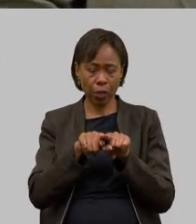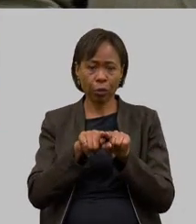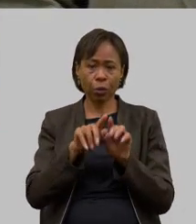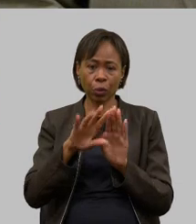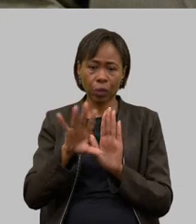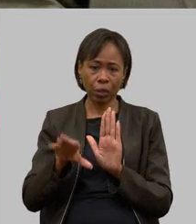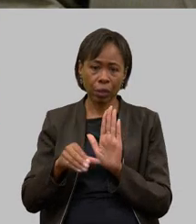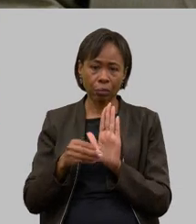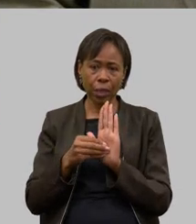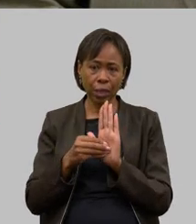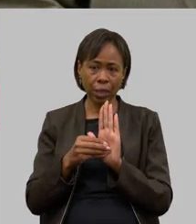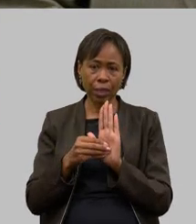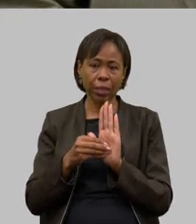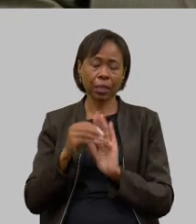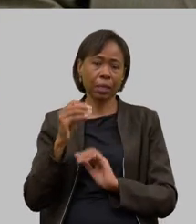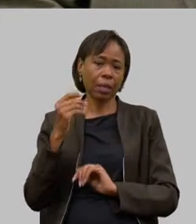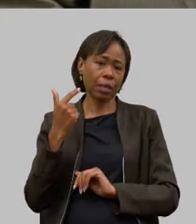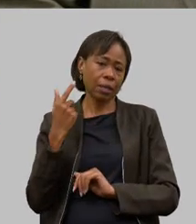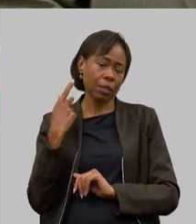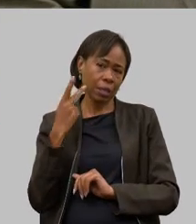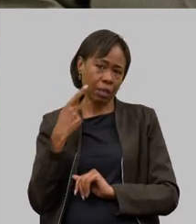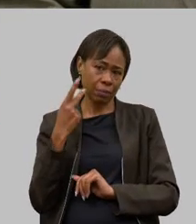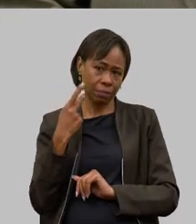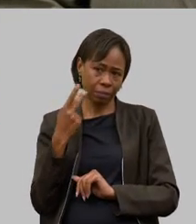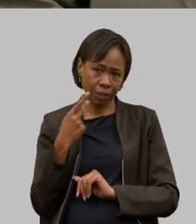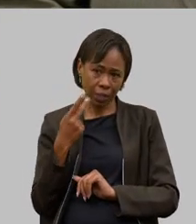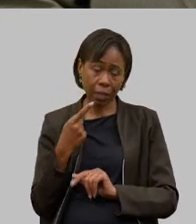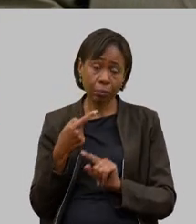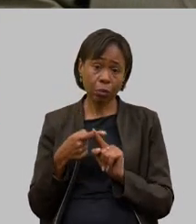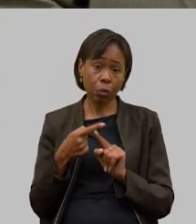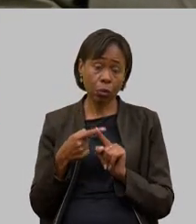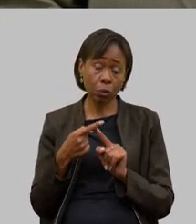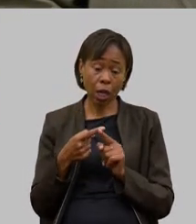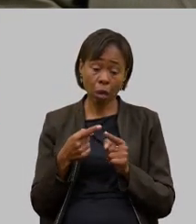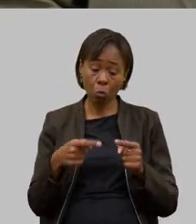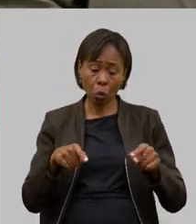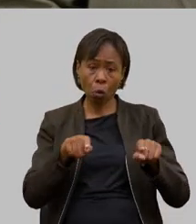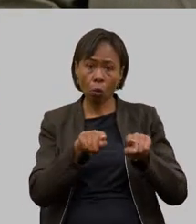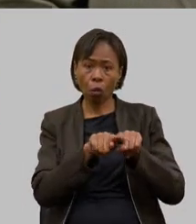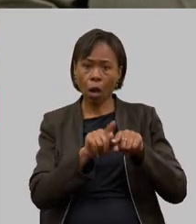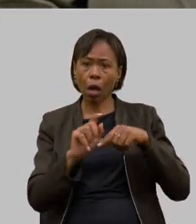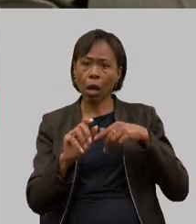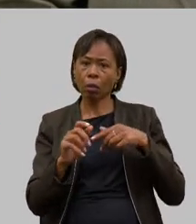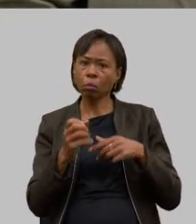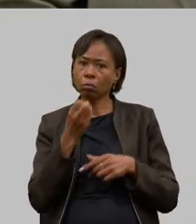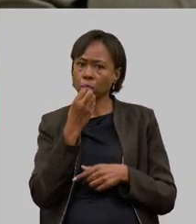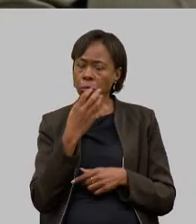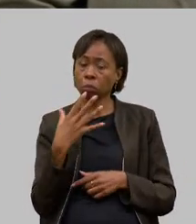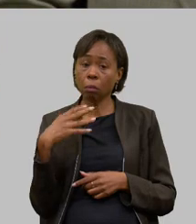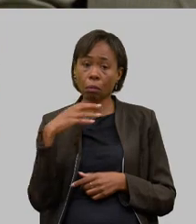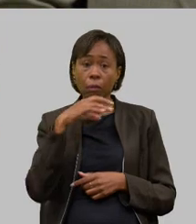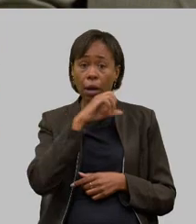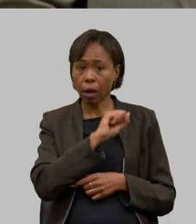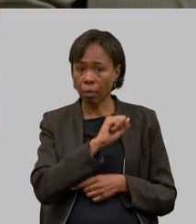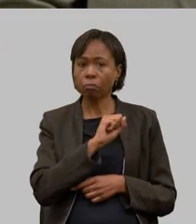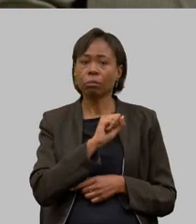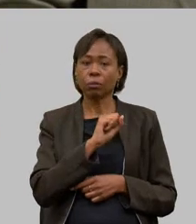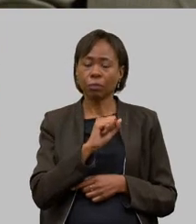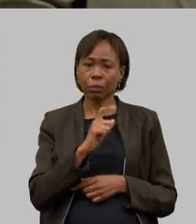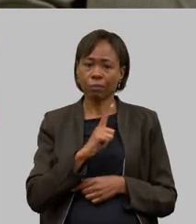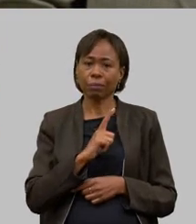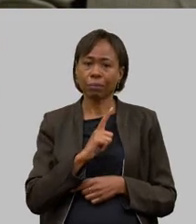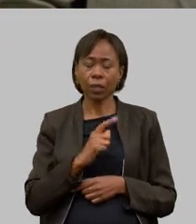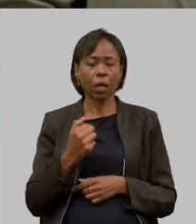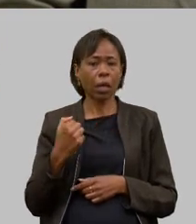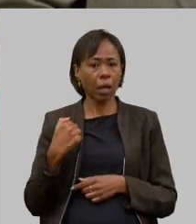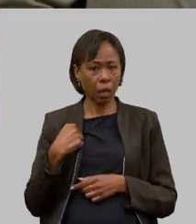executados assim de uma forma muito rápida e eficiente pela sua secretaria eu